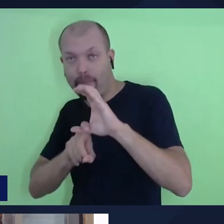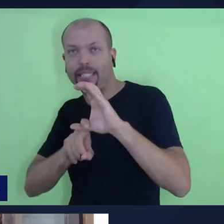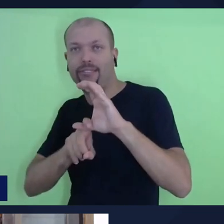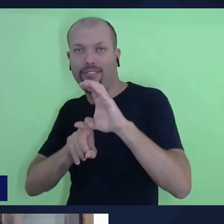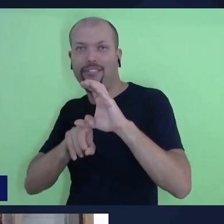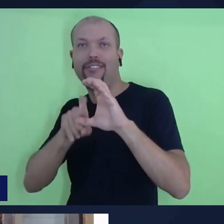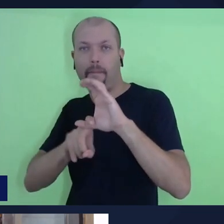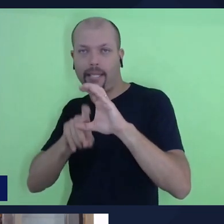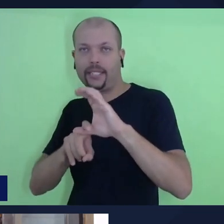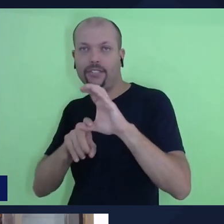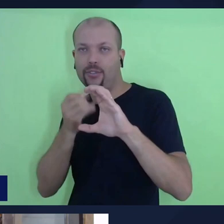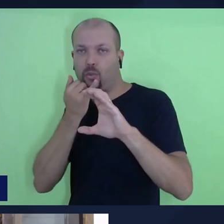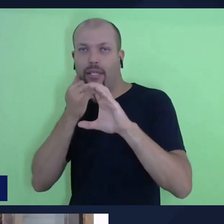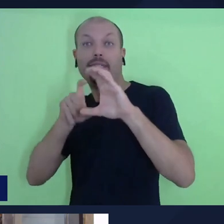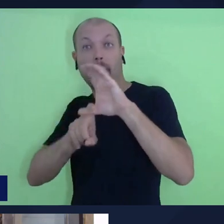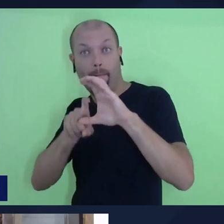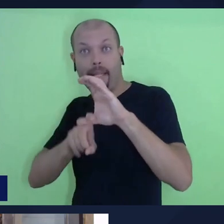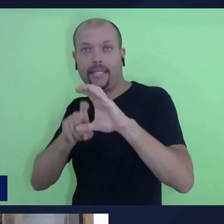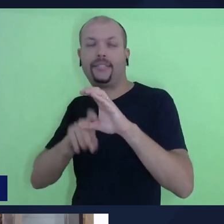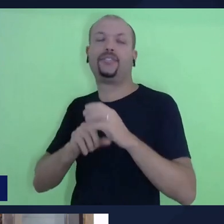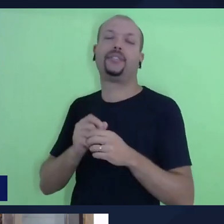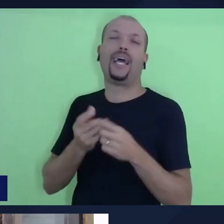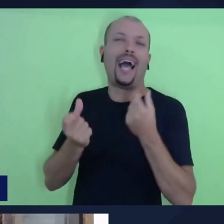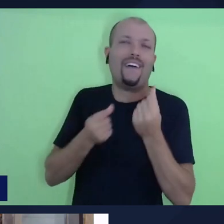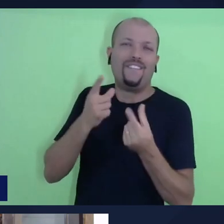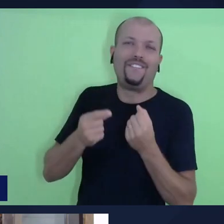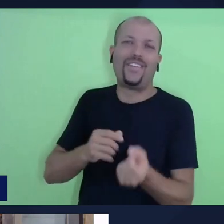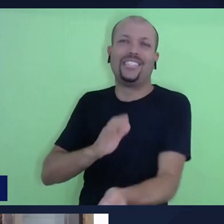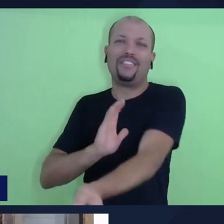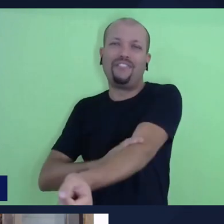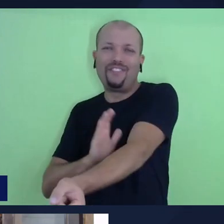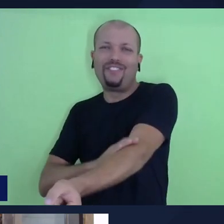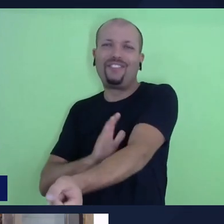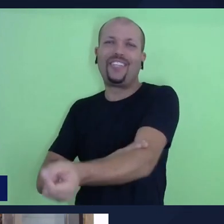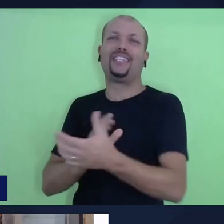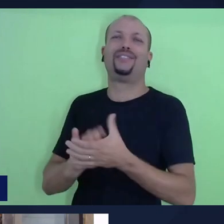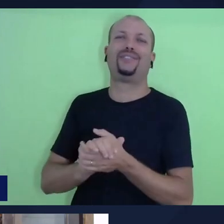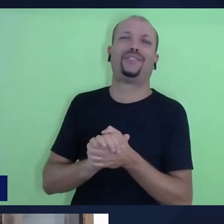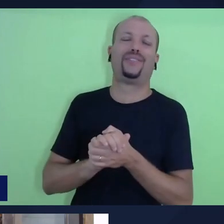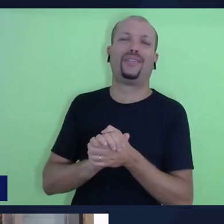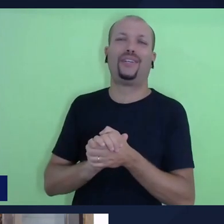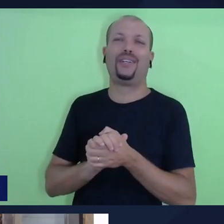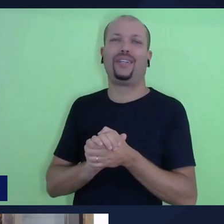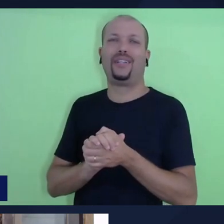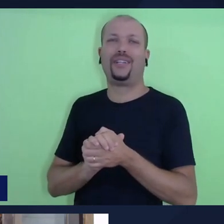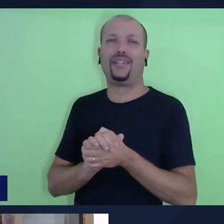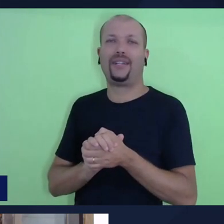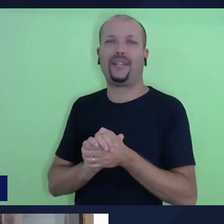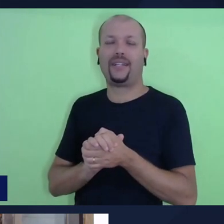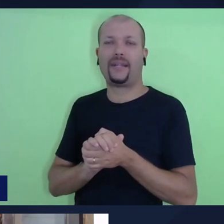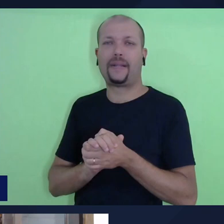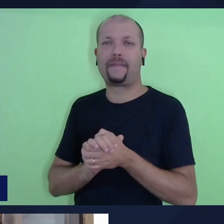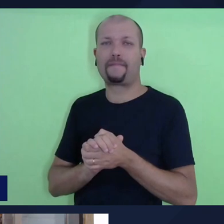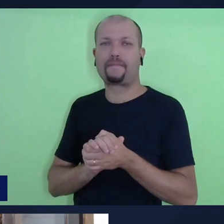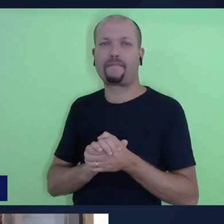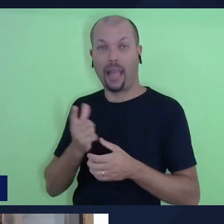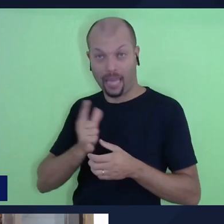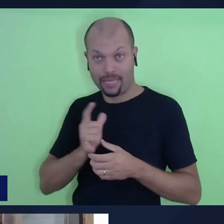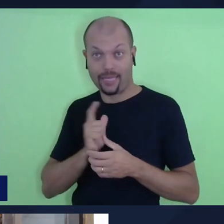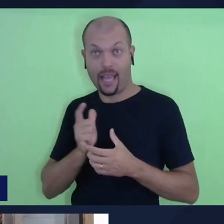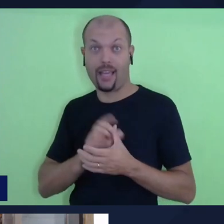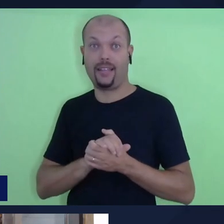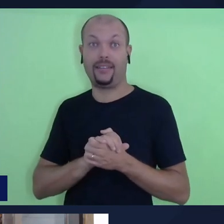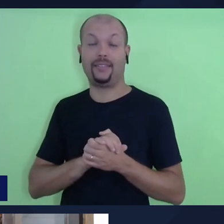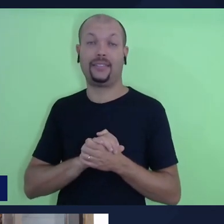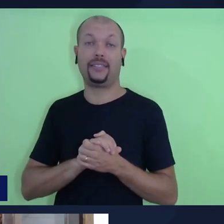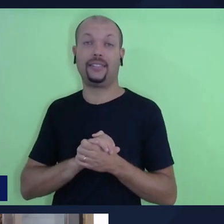dos vícios, das drogas, do álcool, de tantas outras coisas. O quanto esse dinheiro que